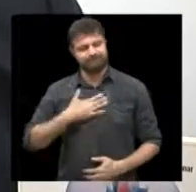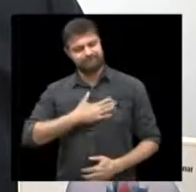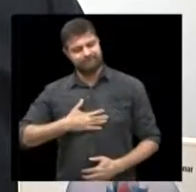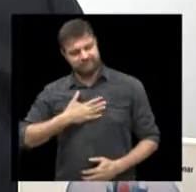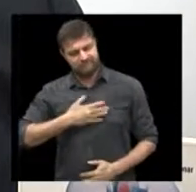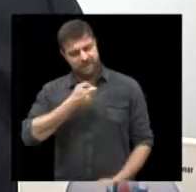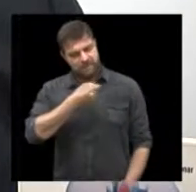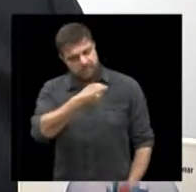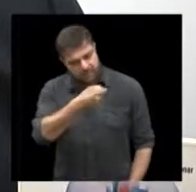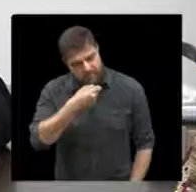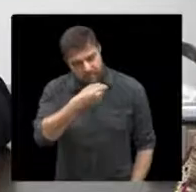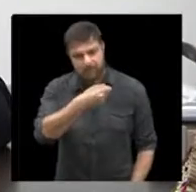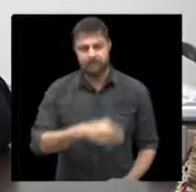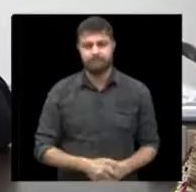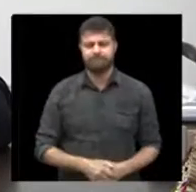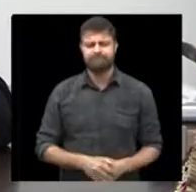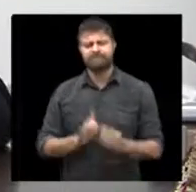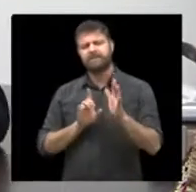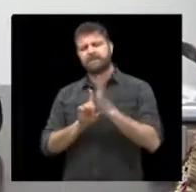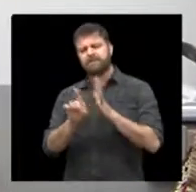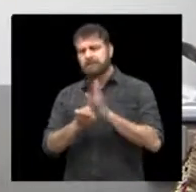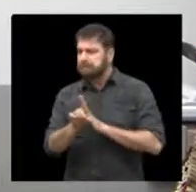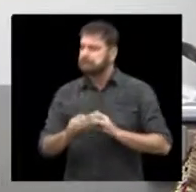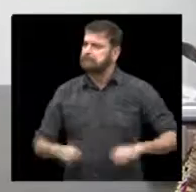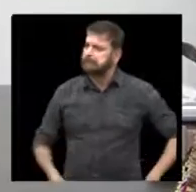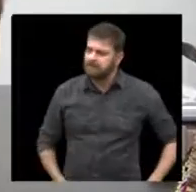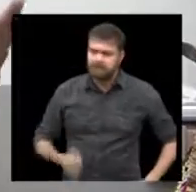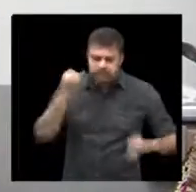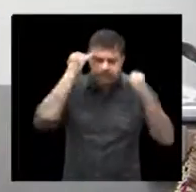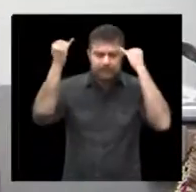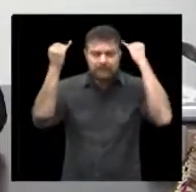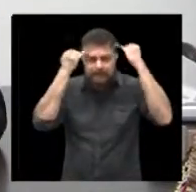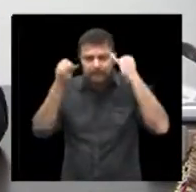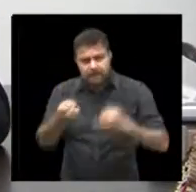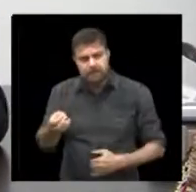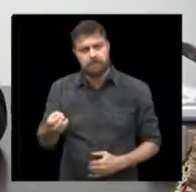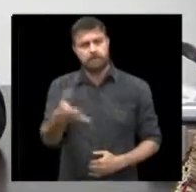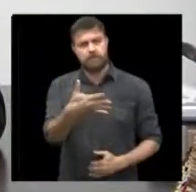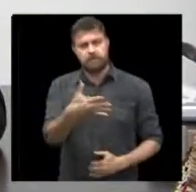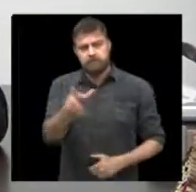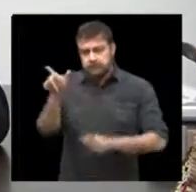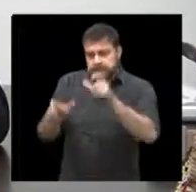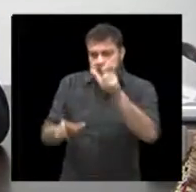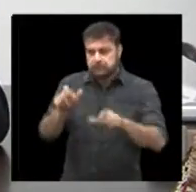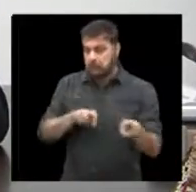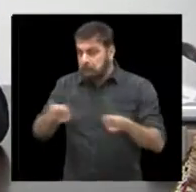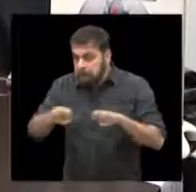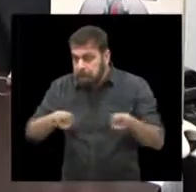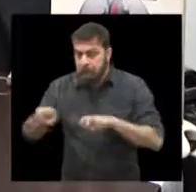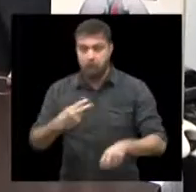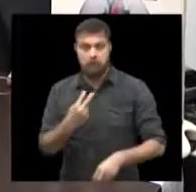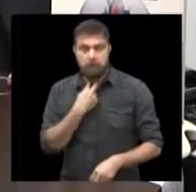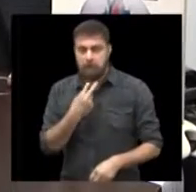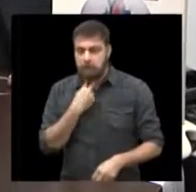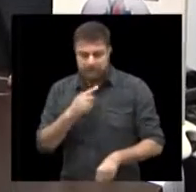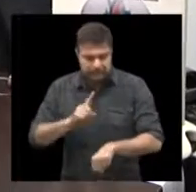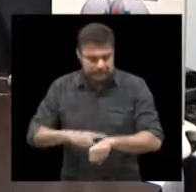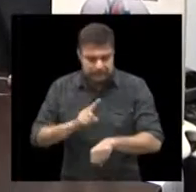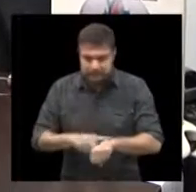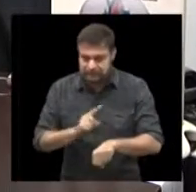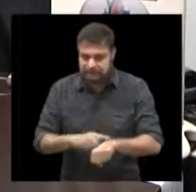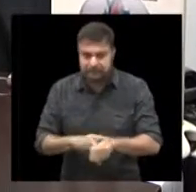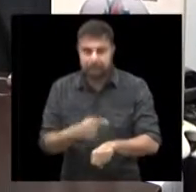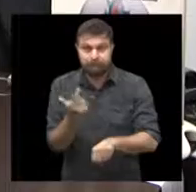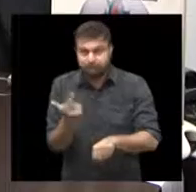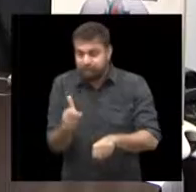um prazer estar aqui com vocês. Doutor, isso é uma inovação e tanto, né? Para as pessoas que hoje em dia não têm tempo, né?